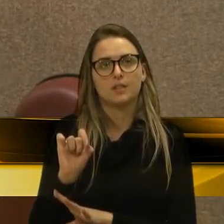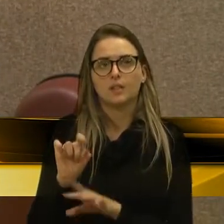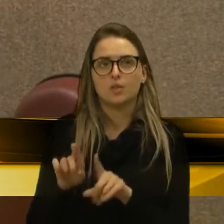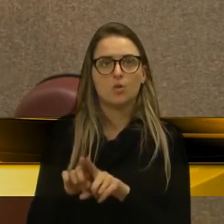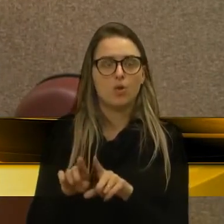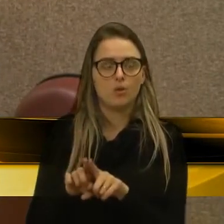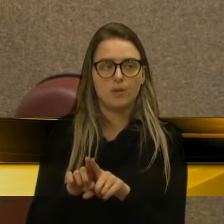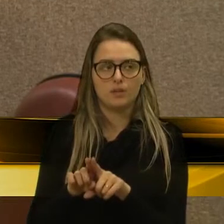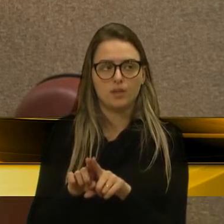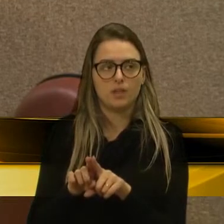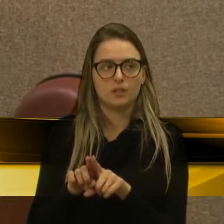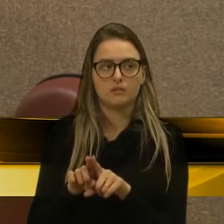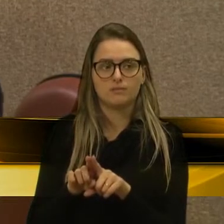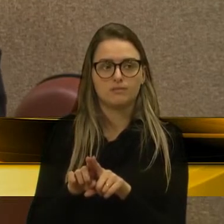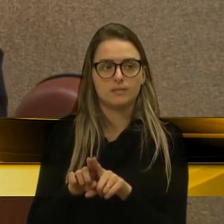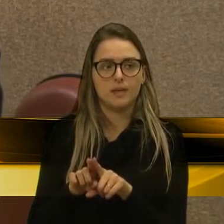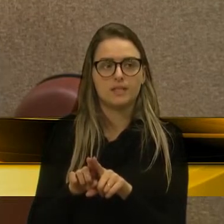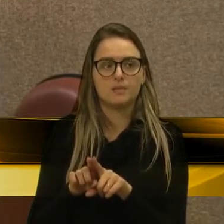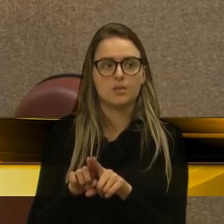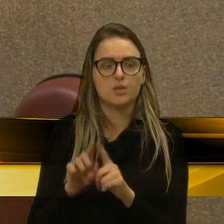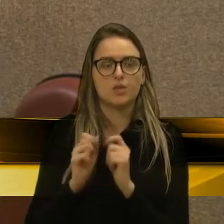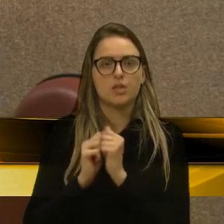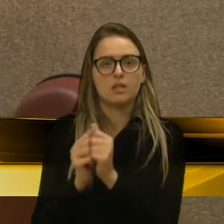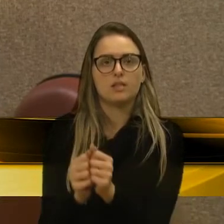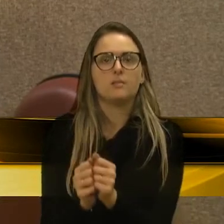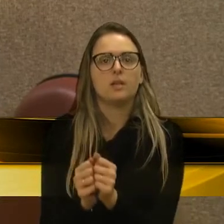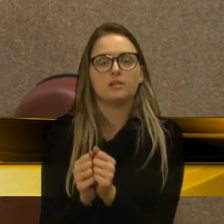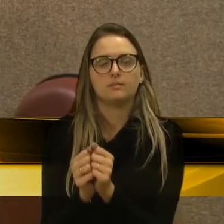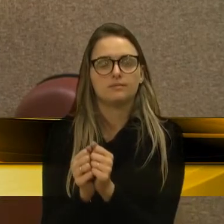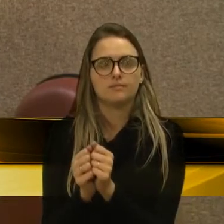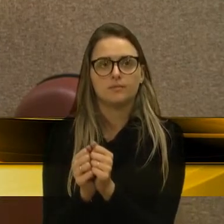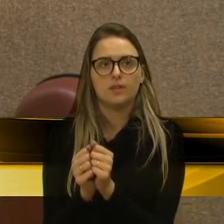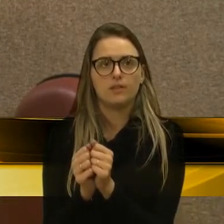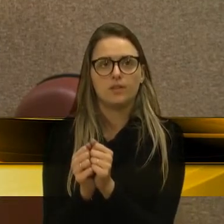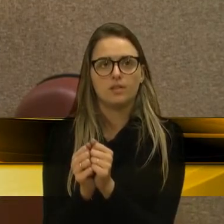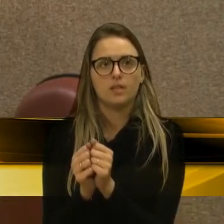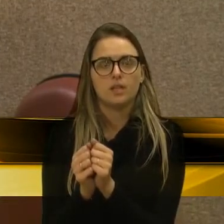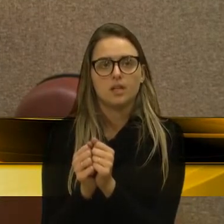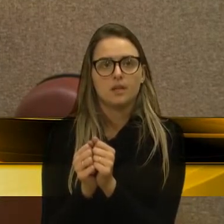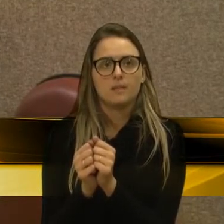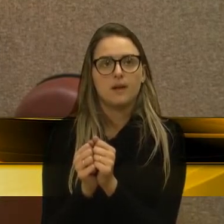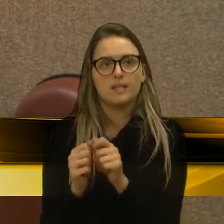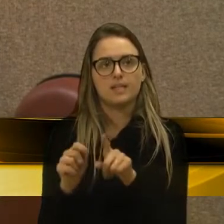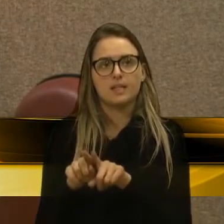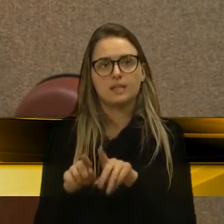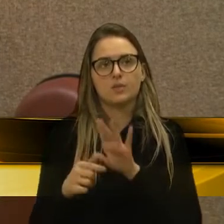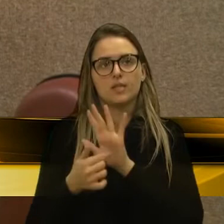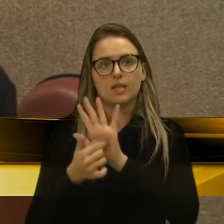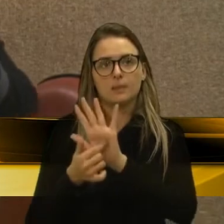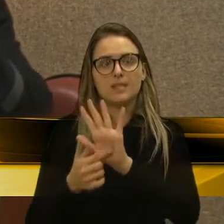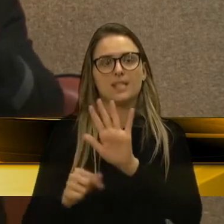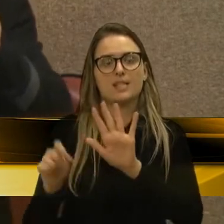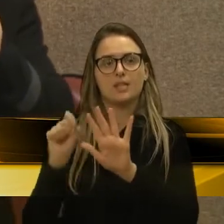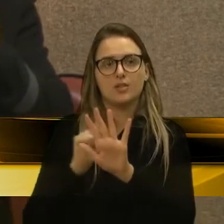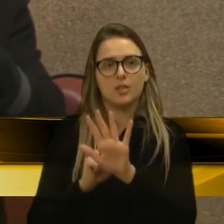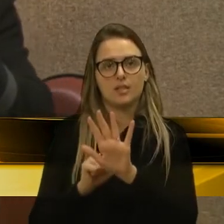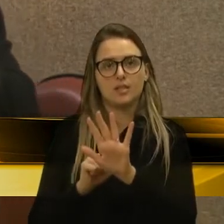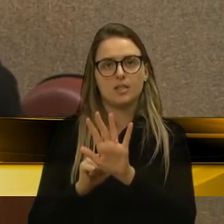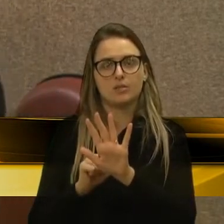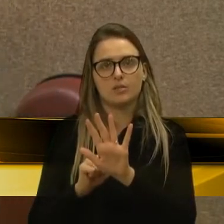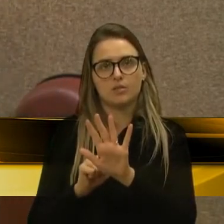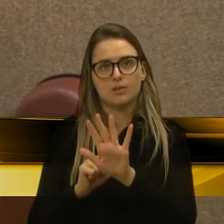pediu o impeachment do prefeito, ao senhor Barbosa Velho? Ninguém pediu a caçação,